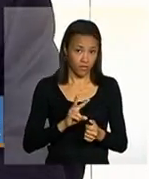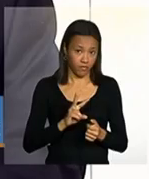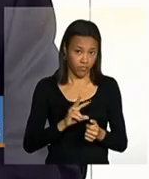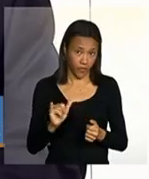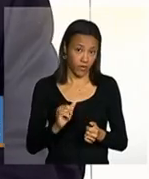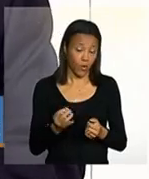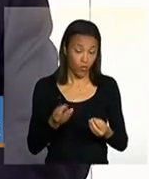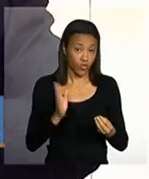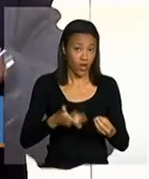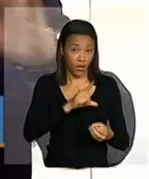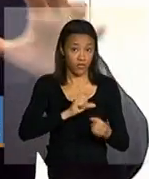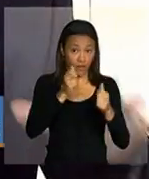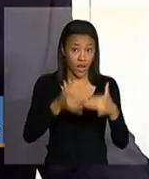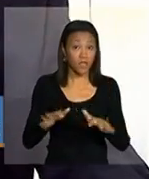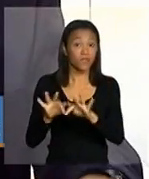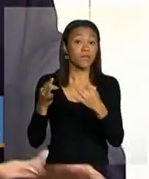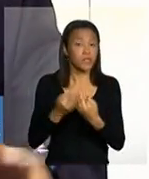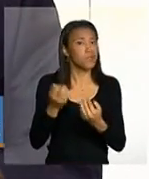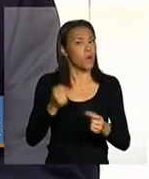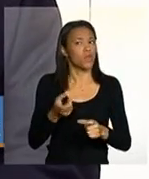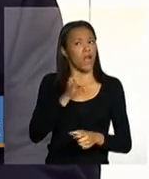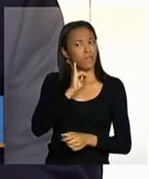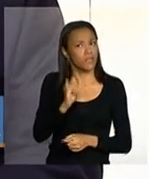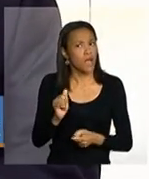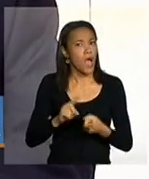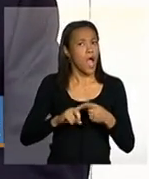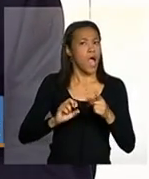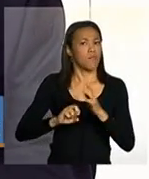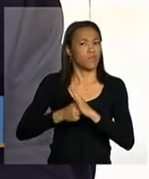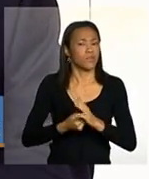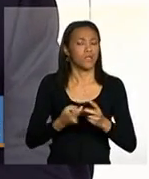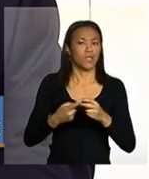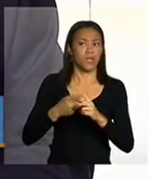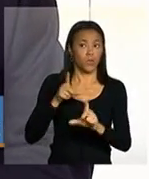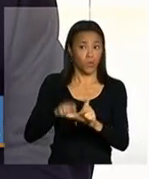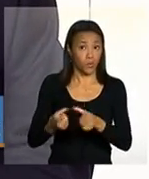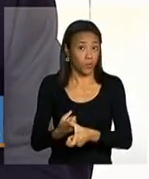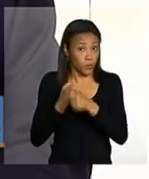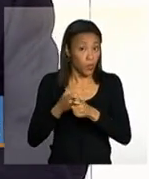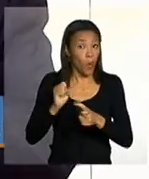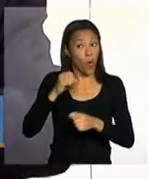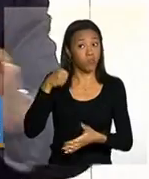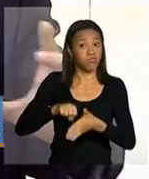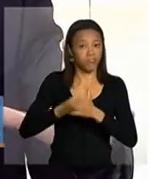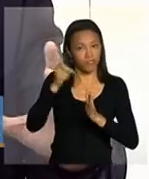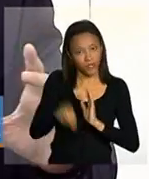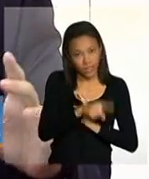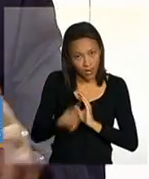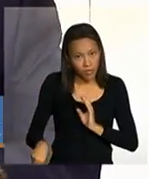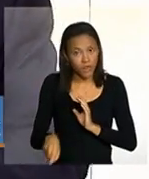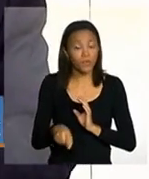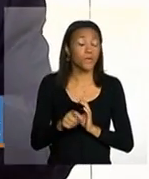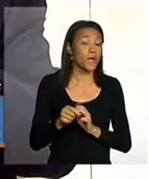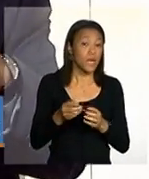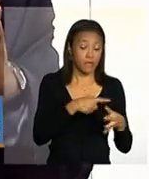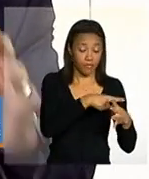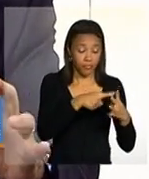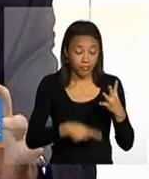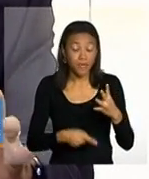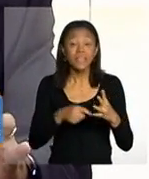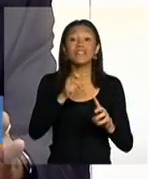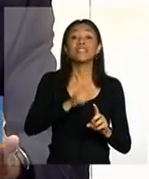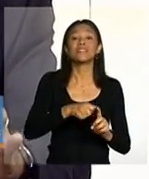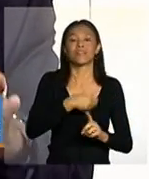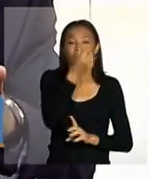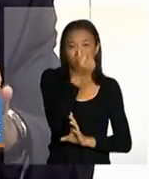como eu comentei, as famílias podem ter advertência, bloqueio, suspensão ou cancelamento. O período de validade desses efeitos fica valendo por seis